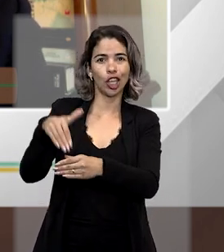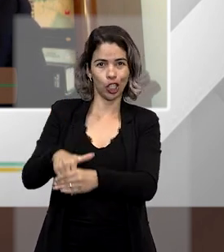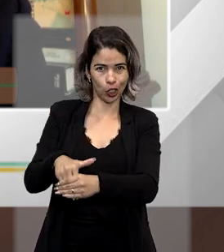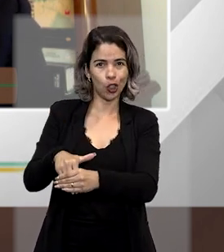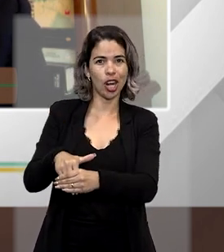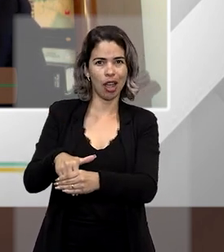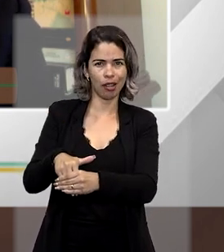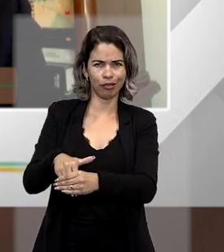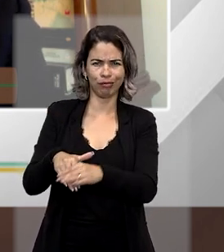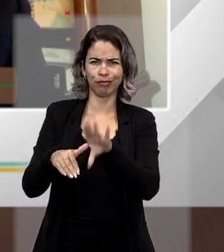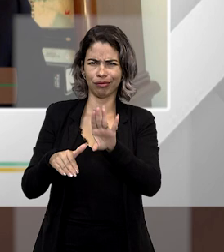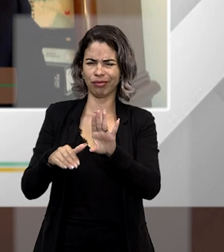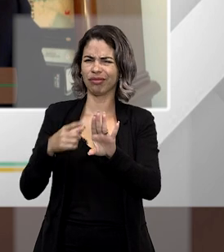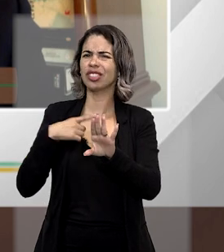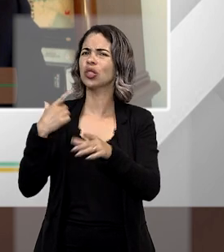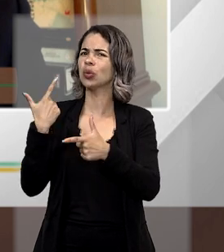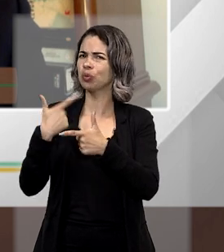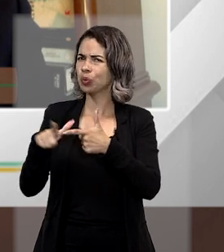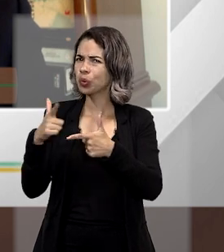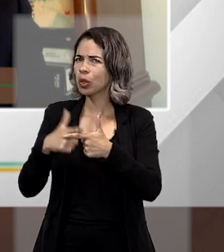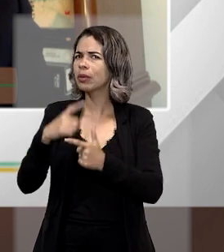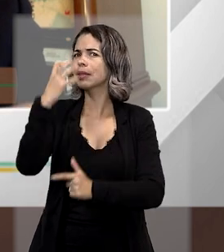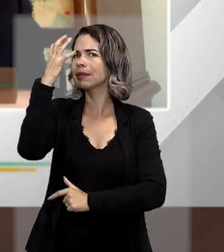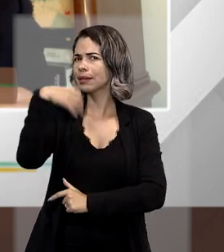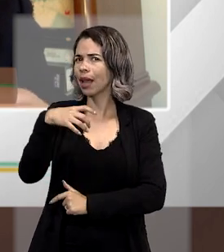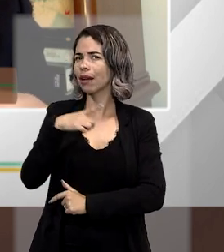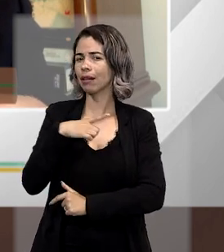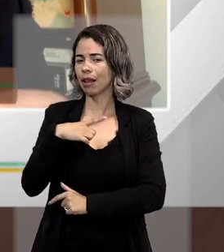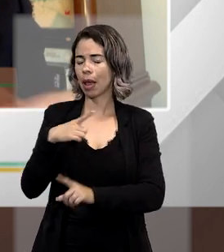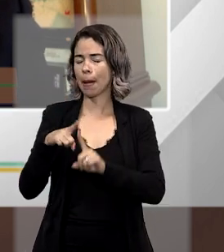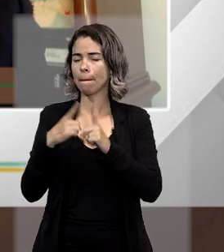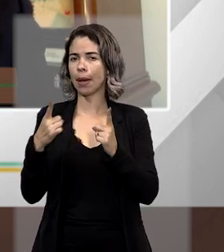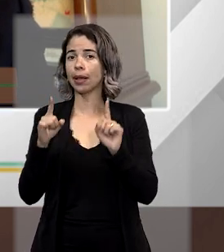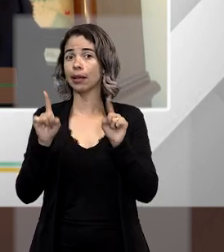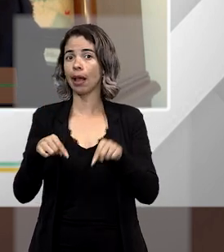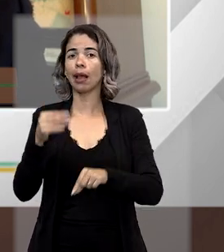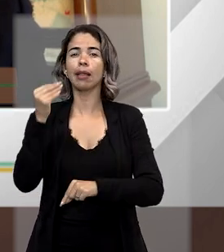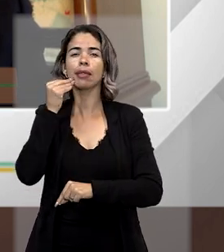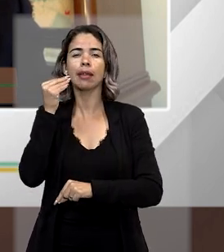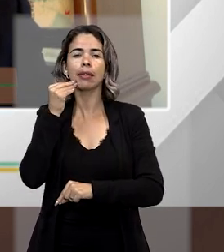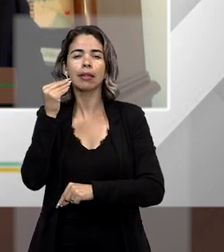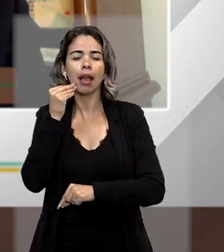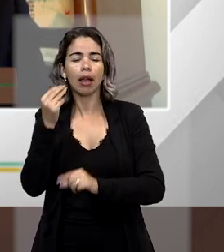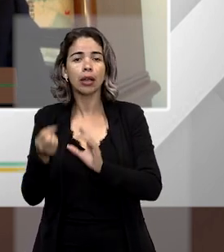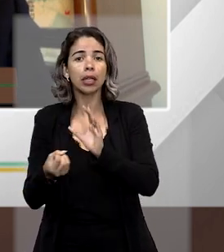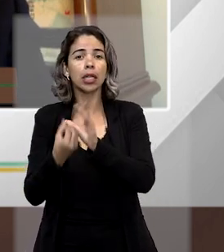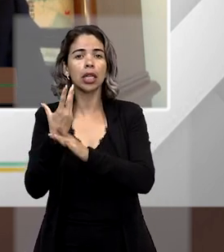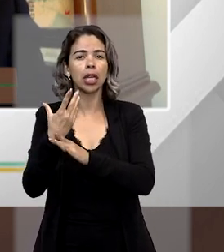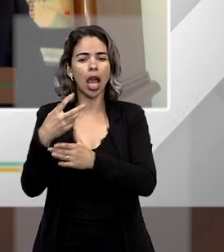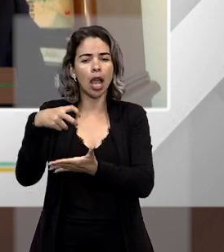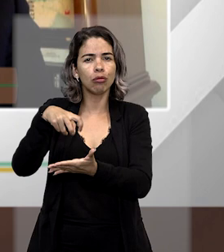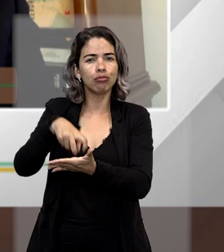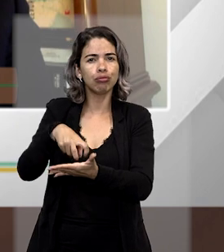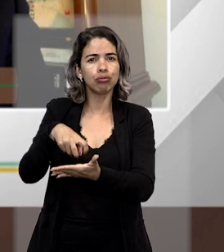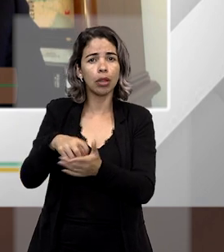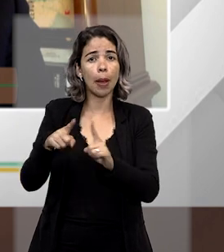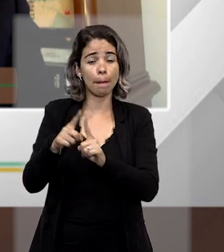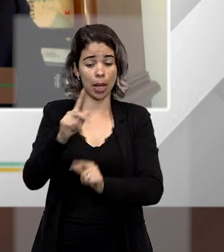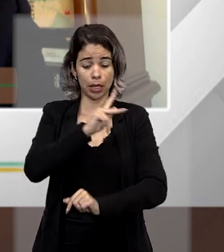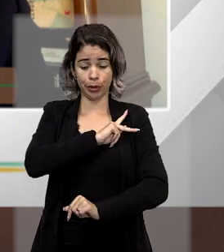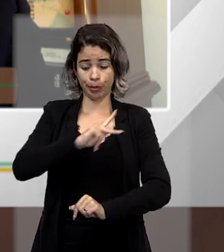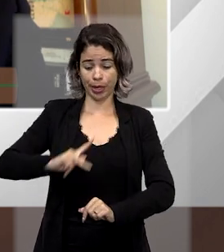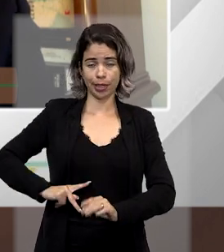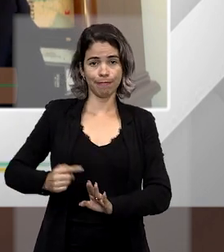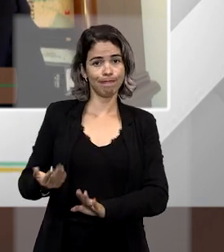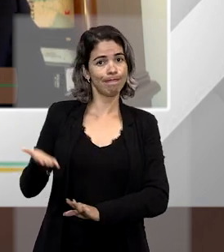nós temos um problema muito sério em relação a isso. Mas a intenção do legislador foi tentar criar um tipo penal em relação a isso, mas o presidente da